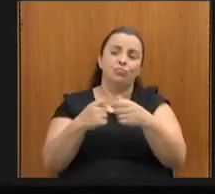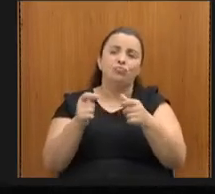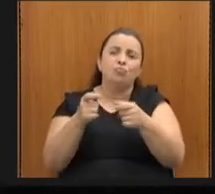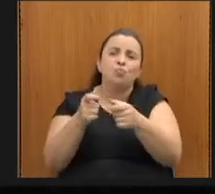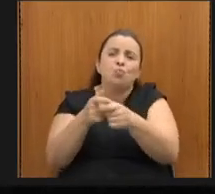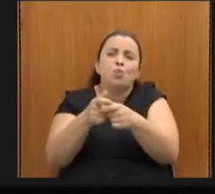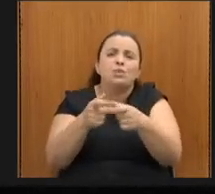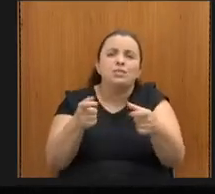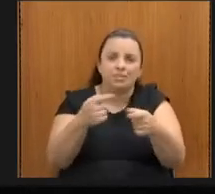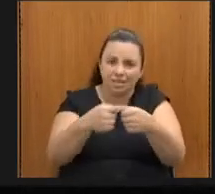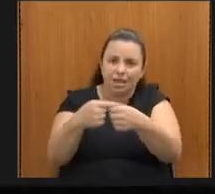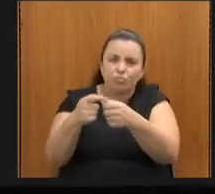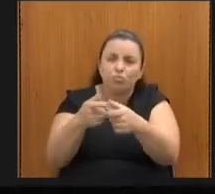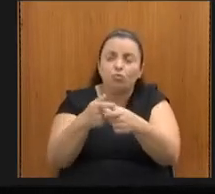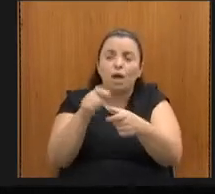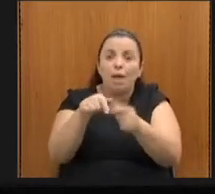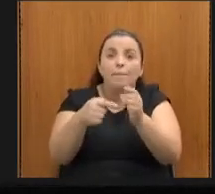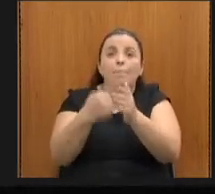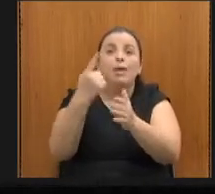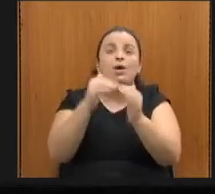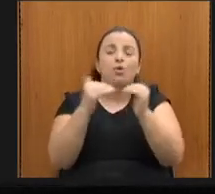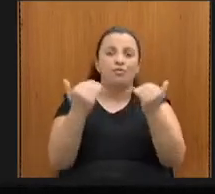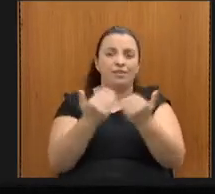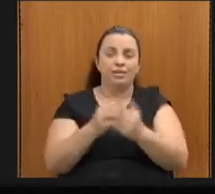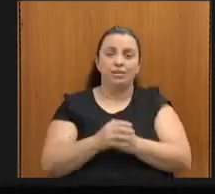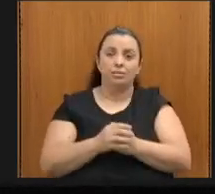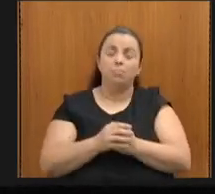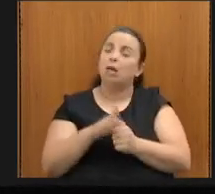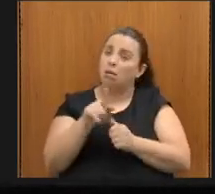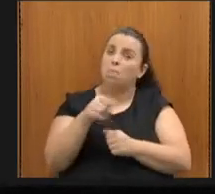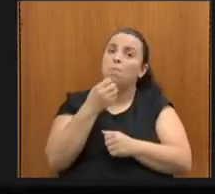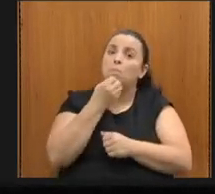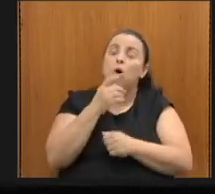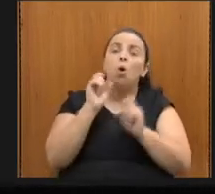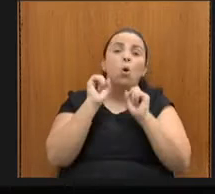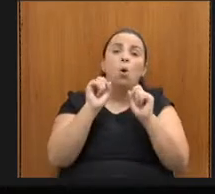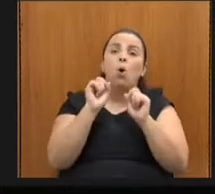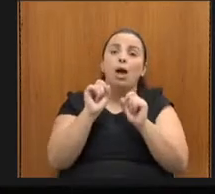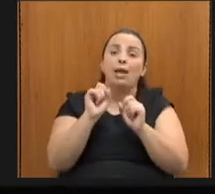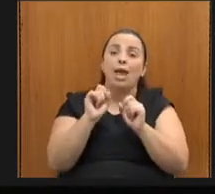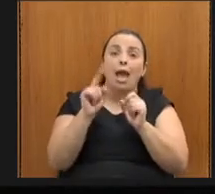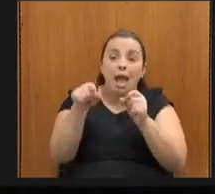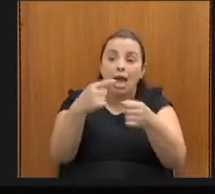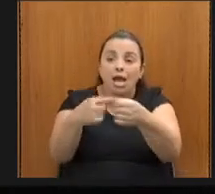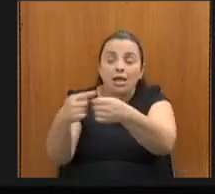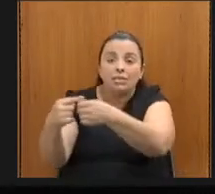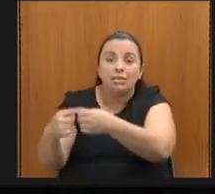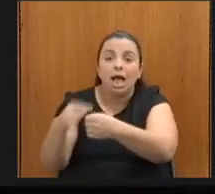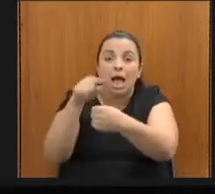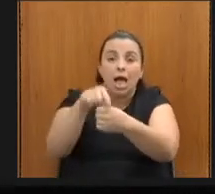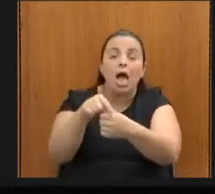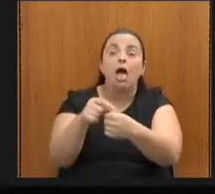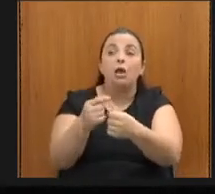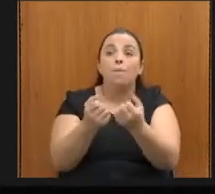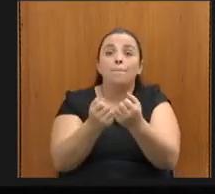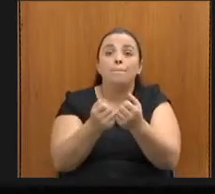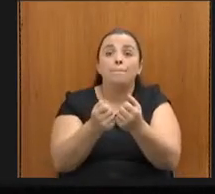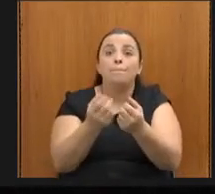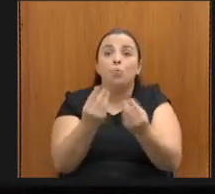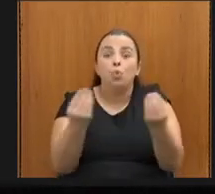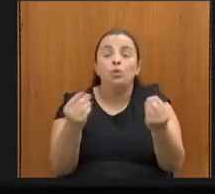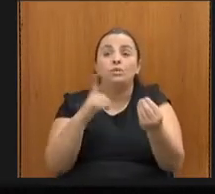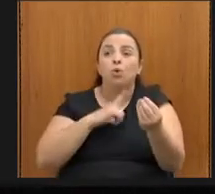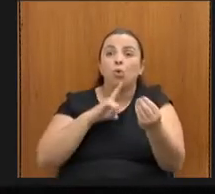é que muitos dos municípios estão criando suas políticas municipais dos direitos da pessoa com deficiência